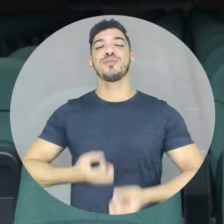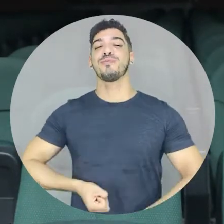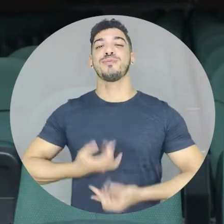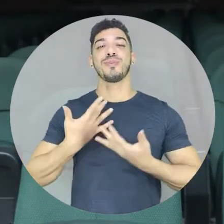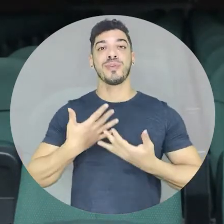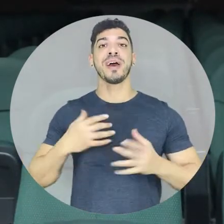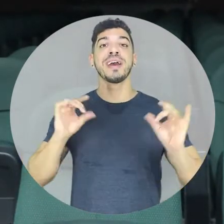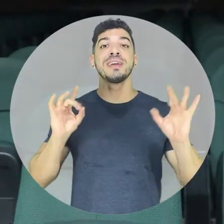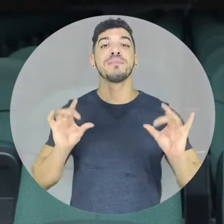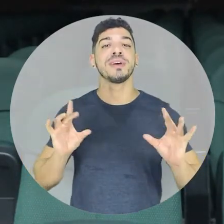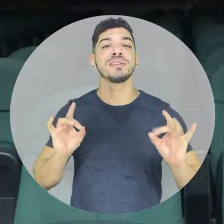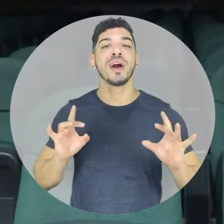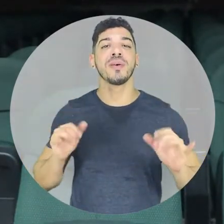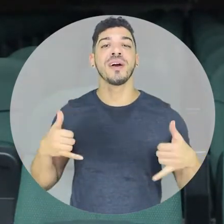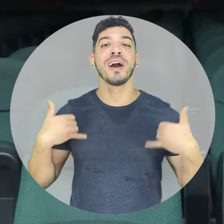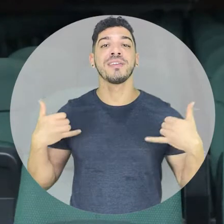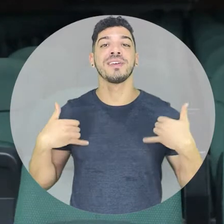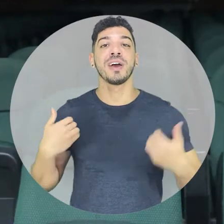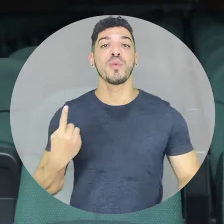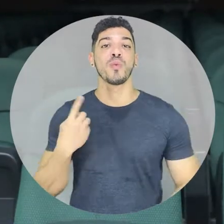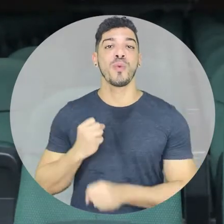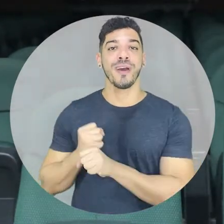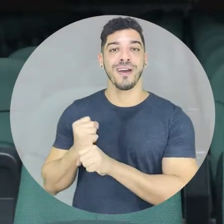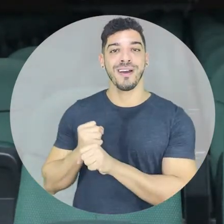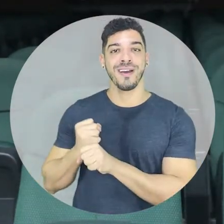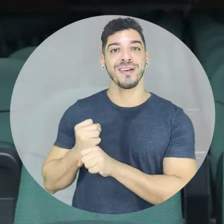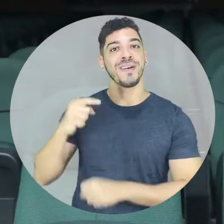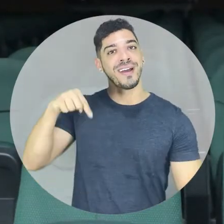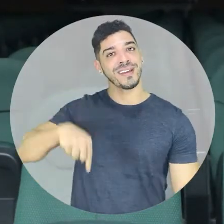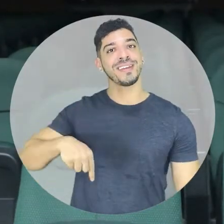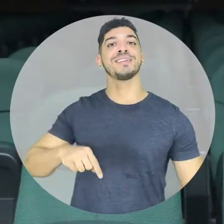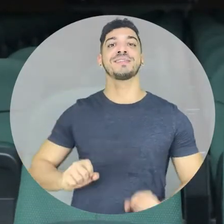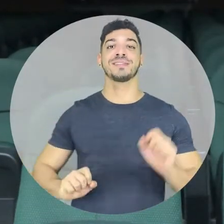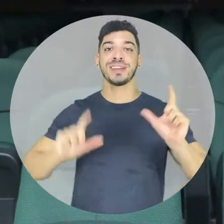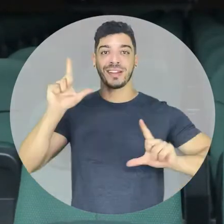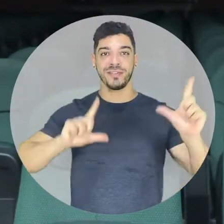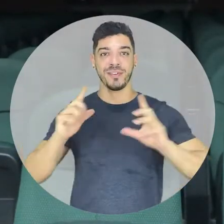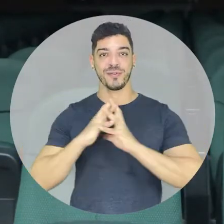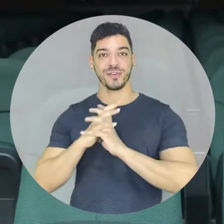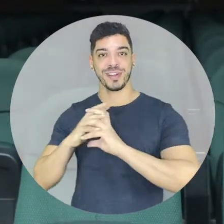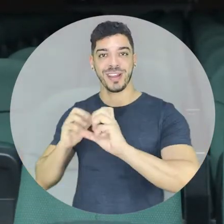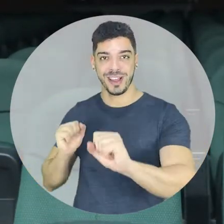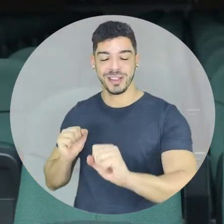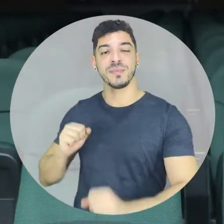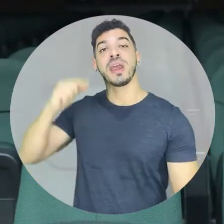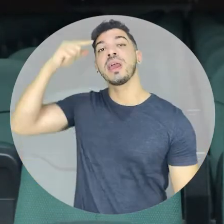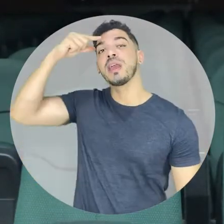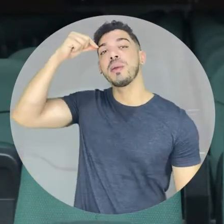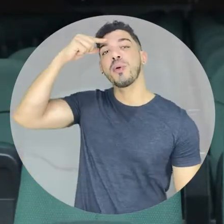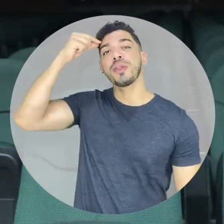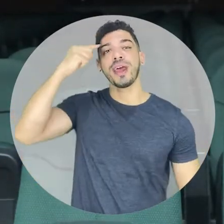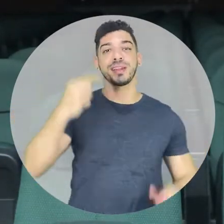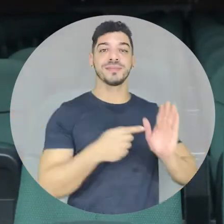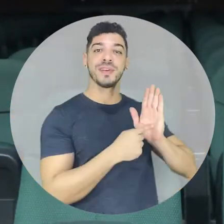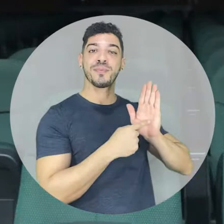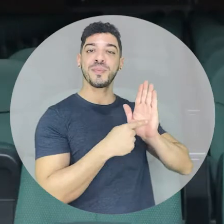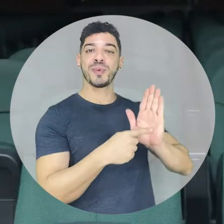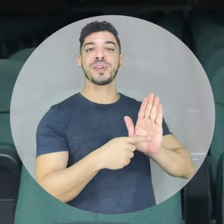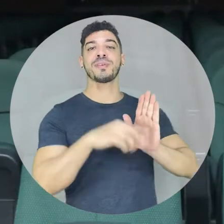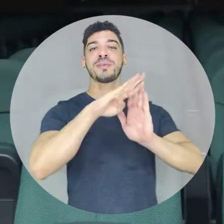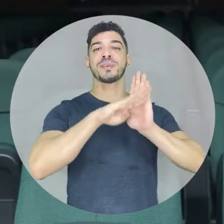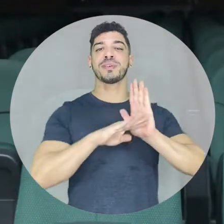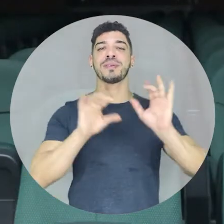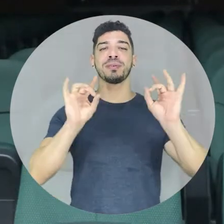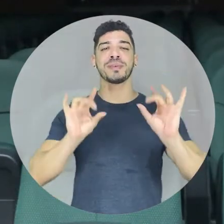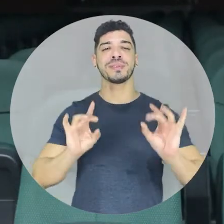comemorativa, de um ano do De Repente na Rede, aqui na TV Funesc. E Ponaxis Vila Nova vai mostrar o melhor